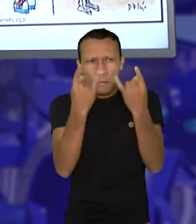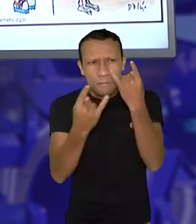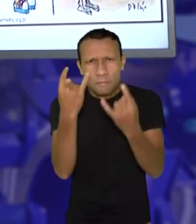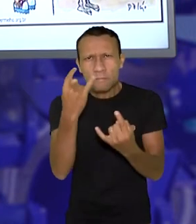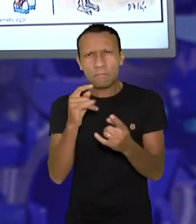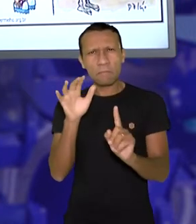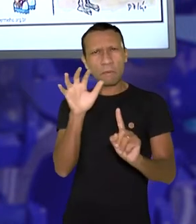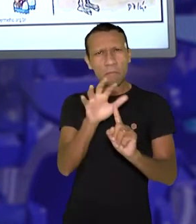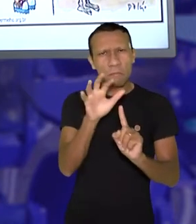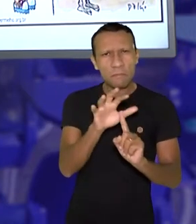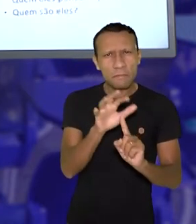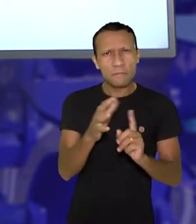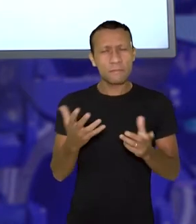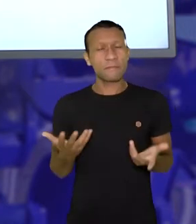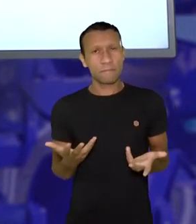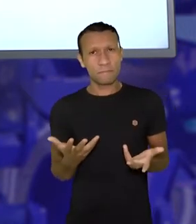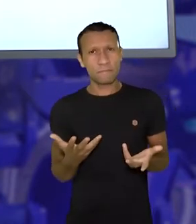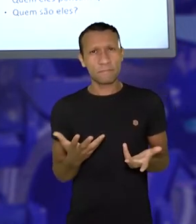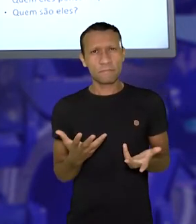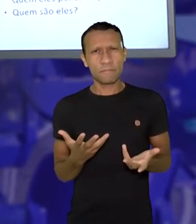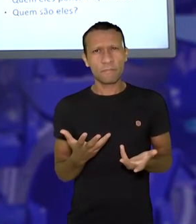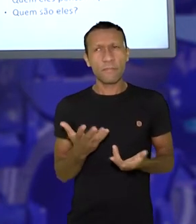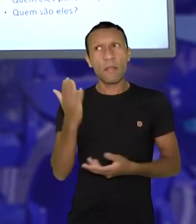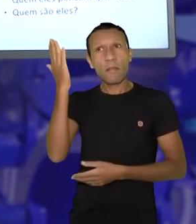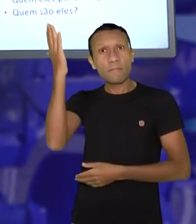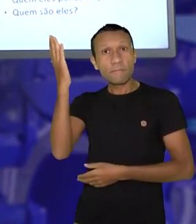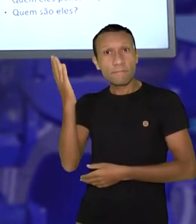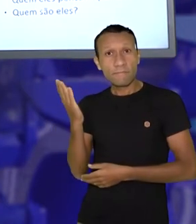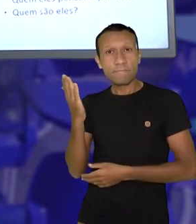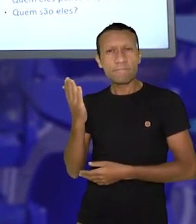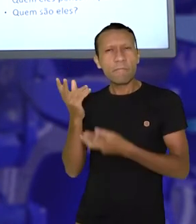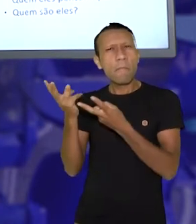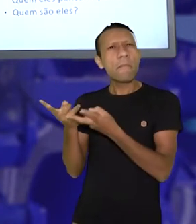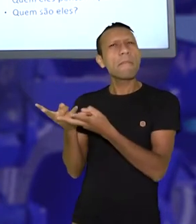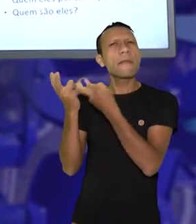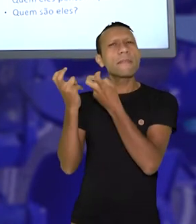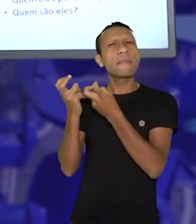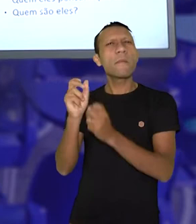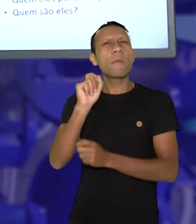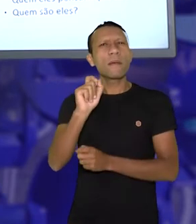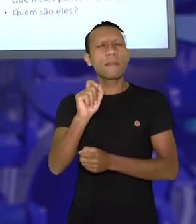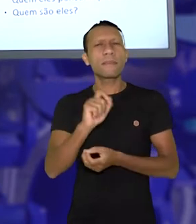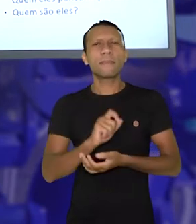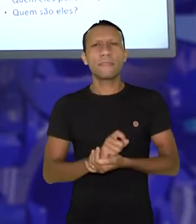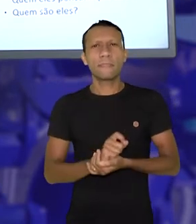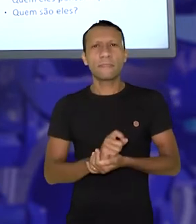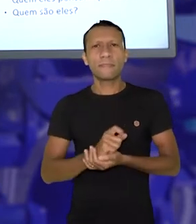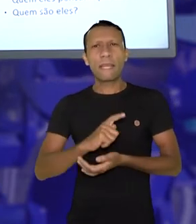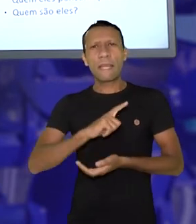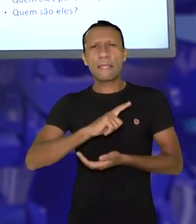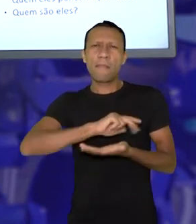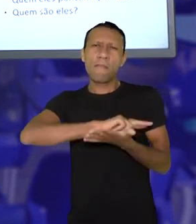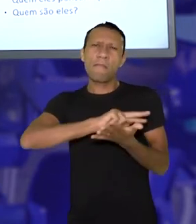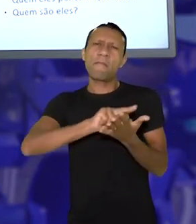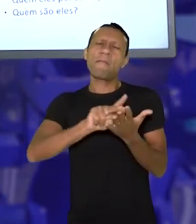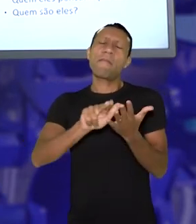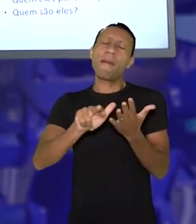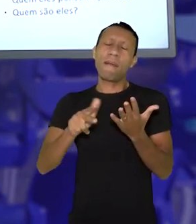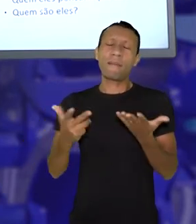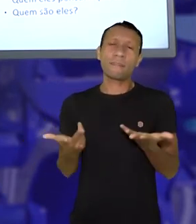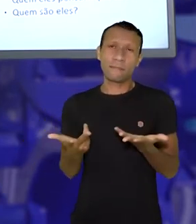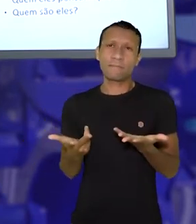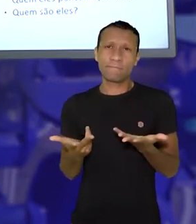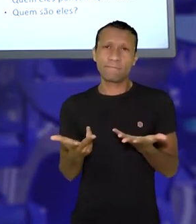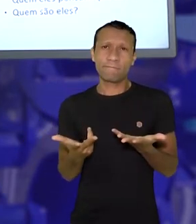o seguinte, dá uma analisada na letra novamente e perceba como a gente tem outras situações bastante